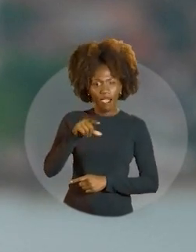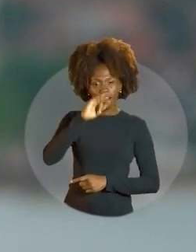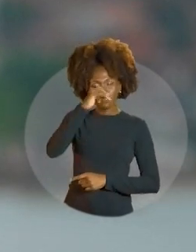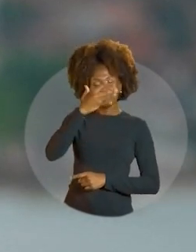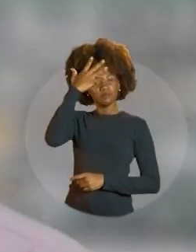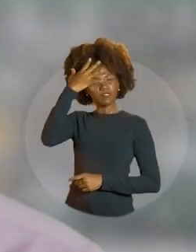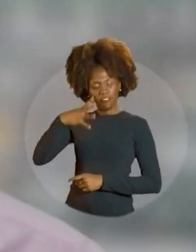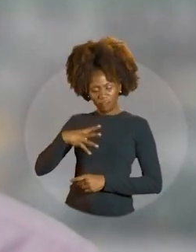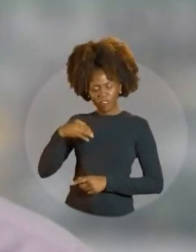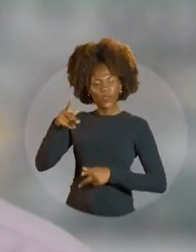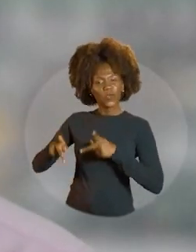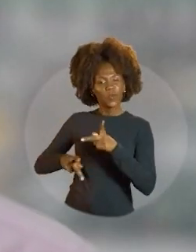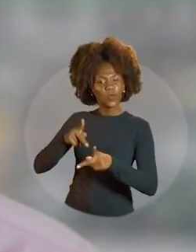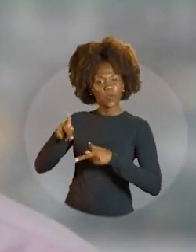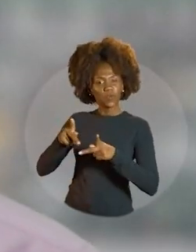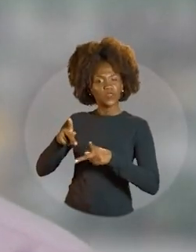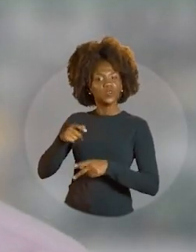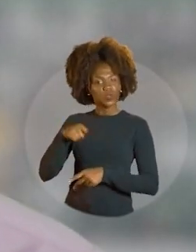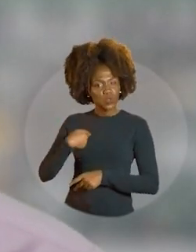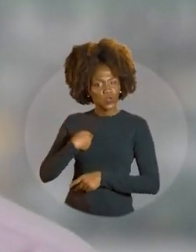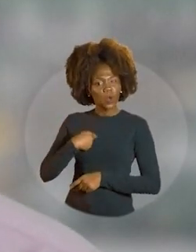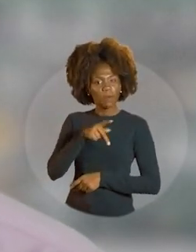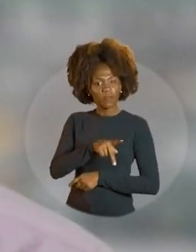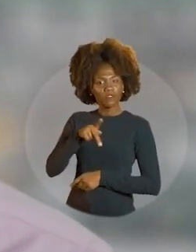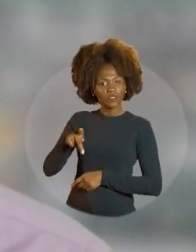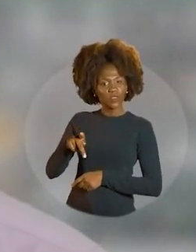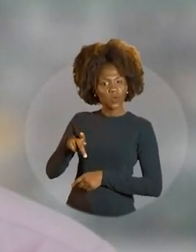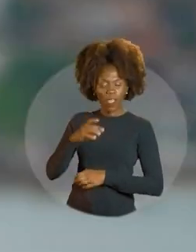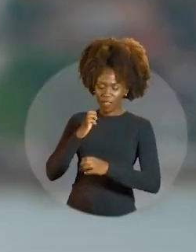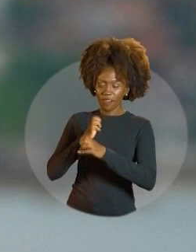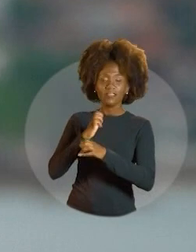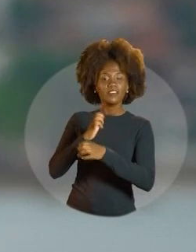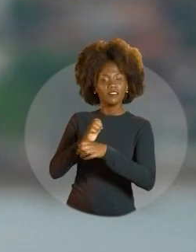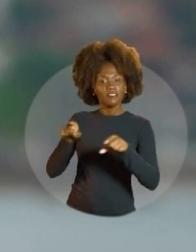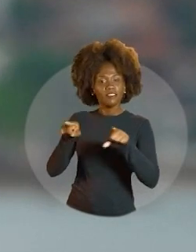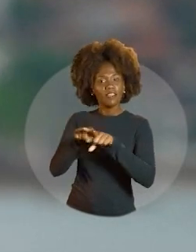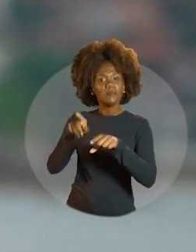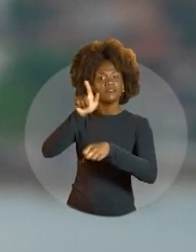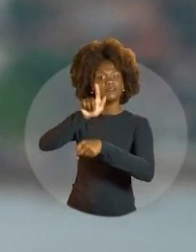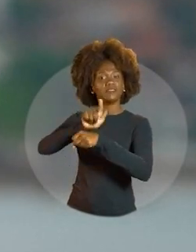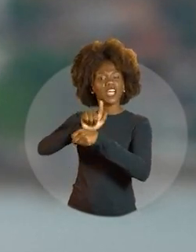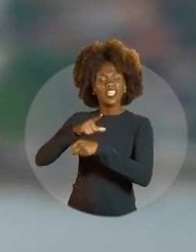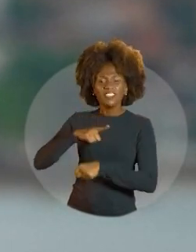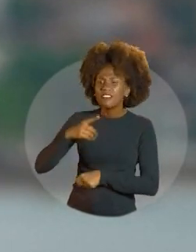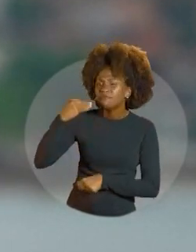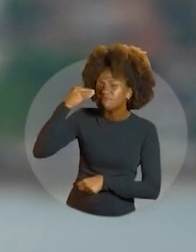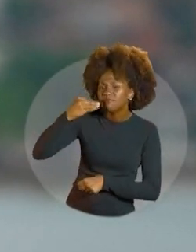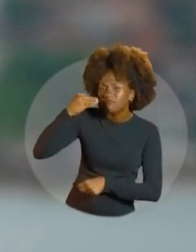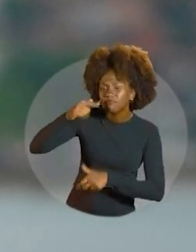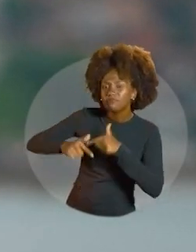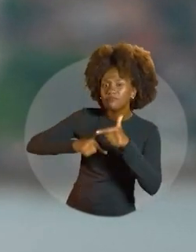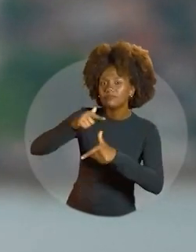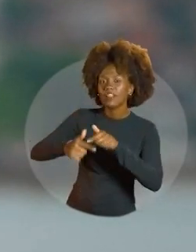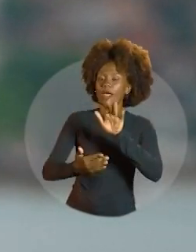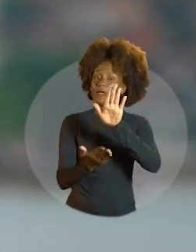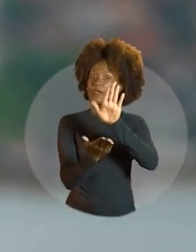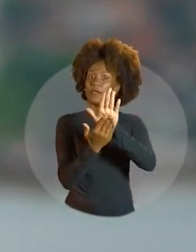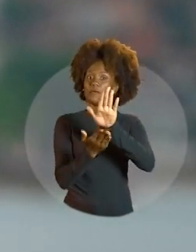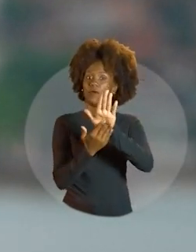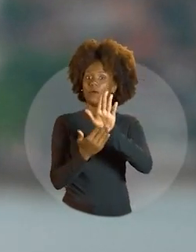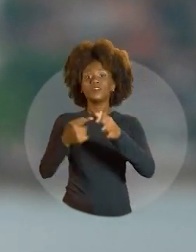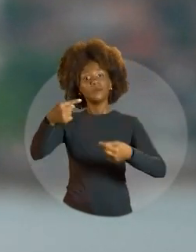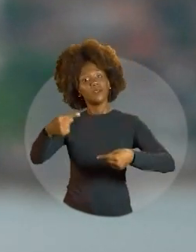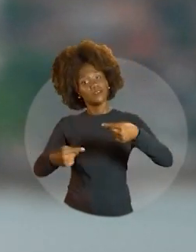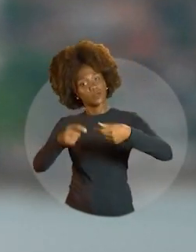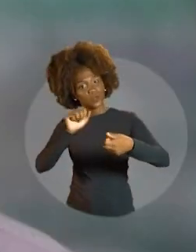filho do povo. Professor, engenheiro agrônomo e gestor. Tenho uma vida de trabalho para mostrar. E propostas